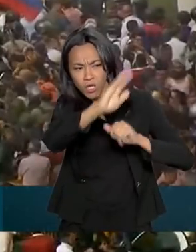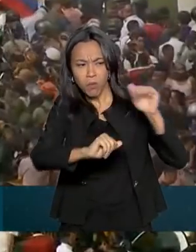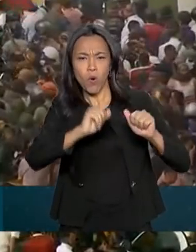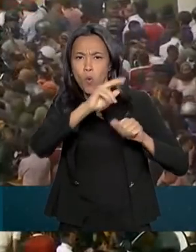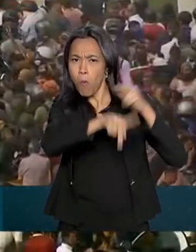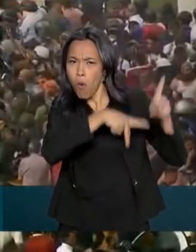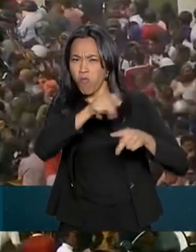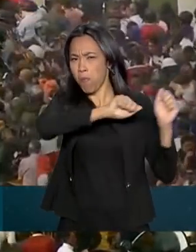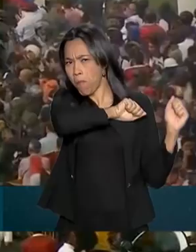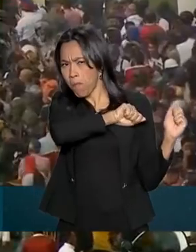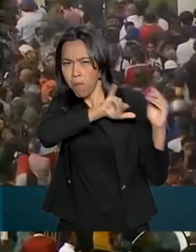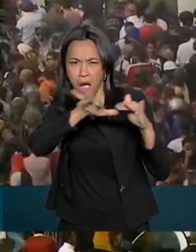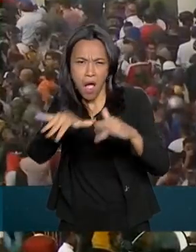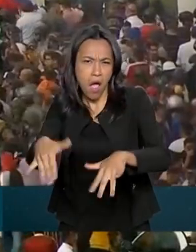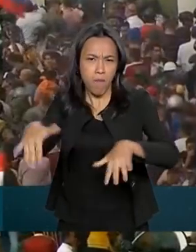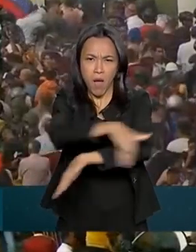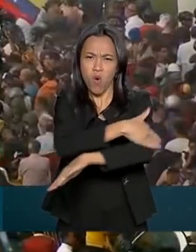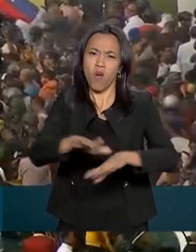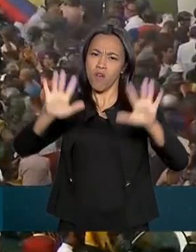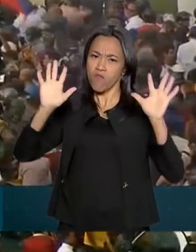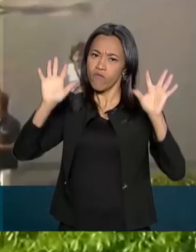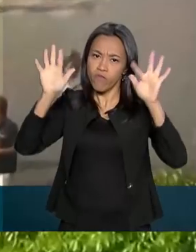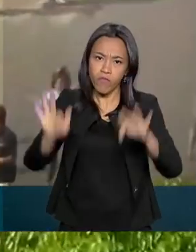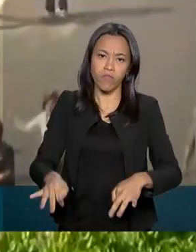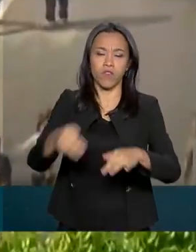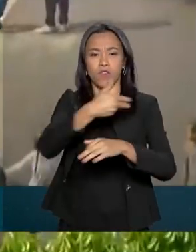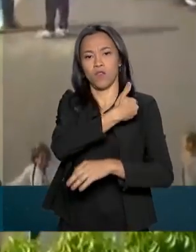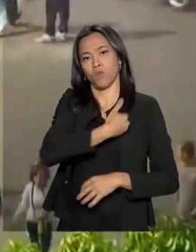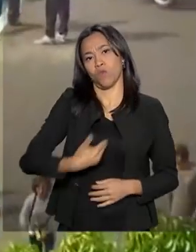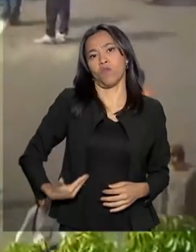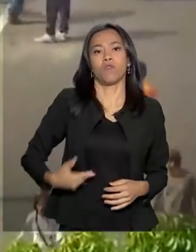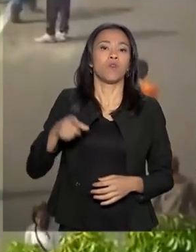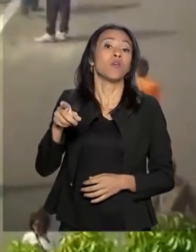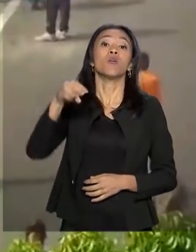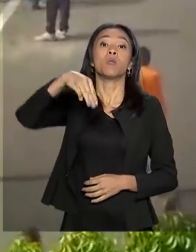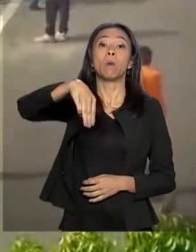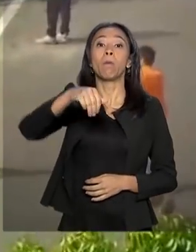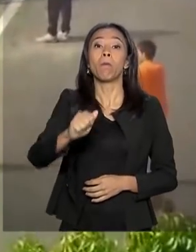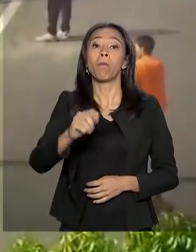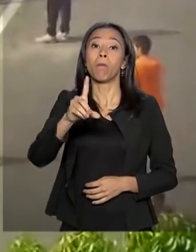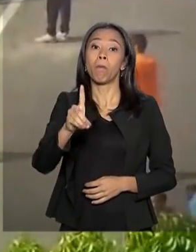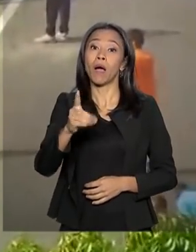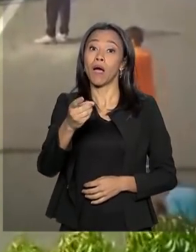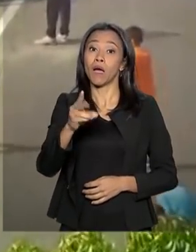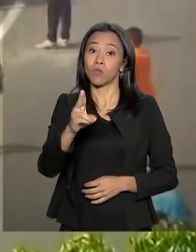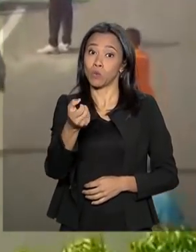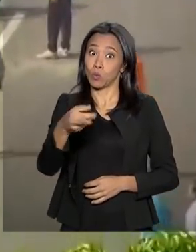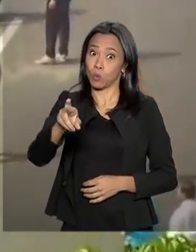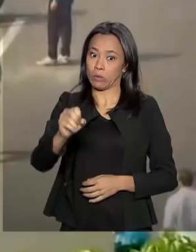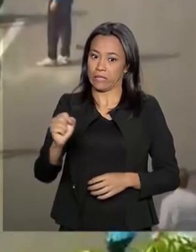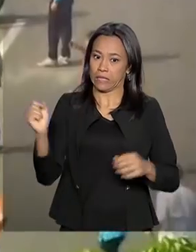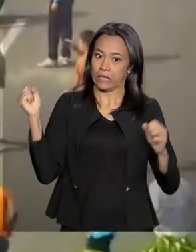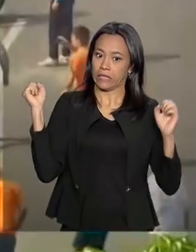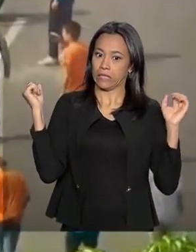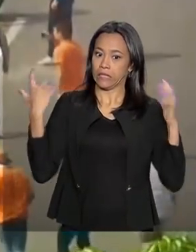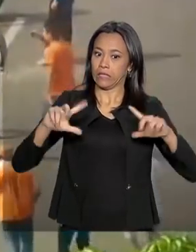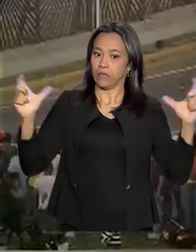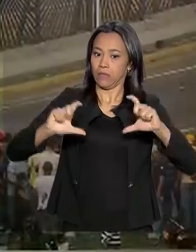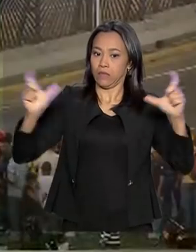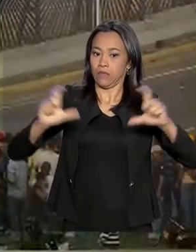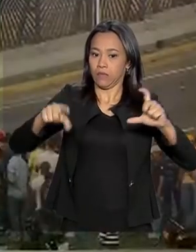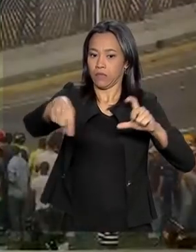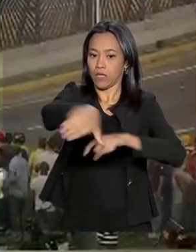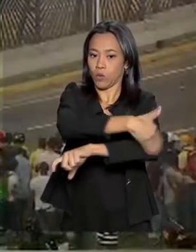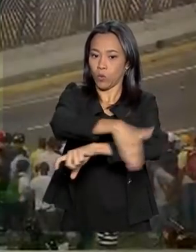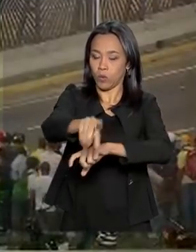ter apoio de militares para pôr fim ao governo de Nicolás Maduro. O clima é tenso. Nas ruas da capital, Caracas, a